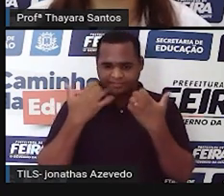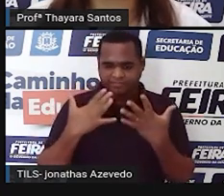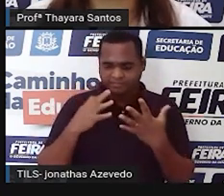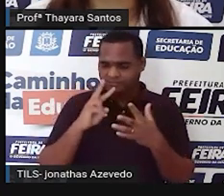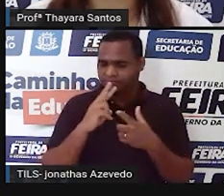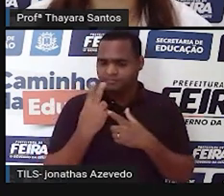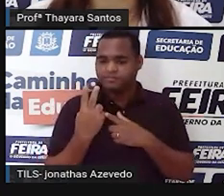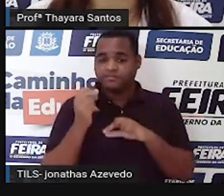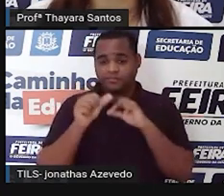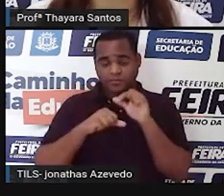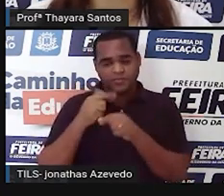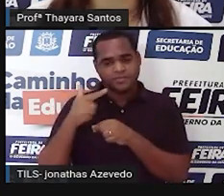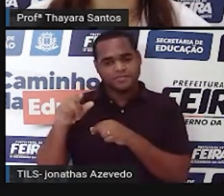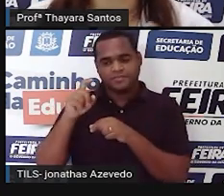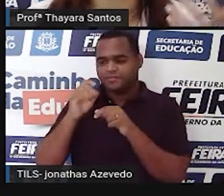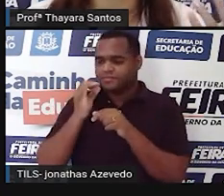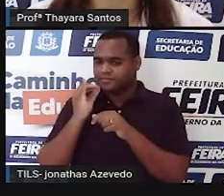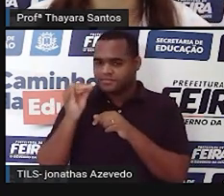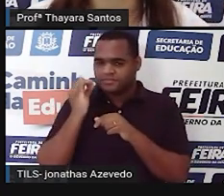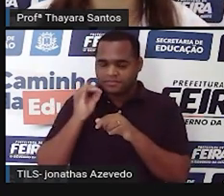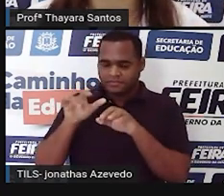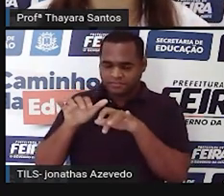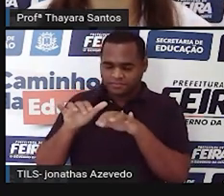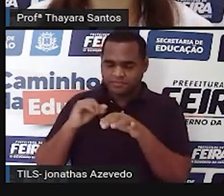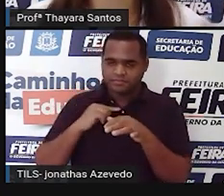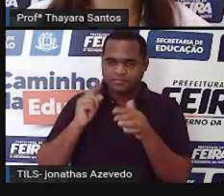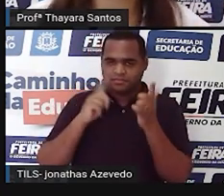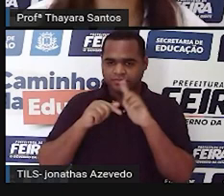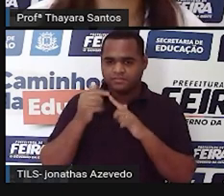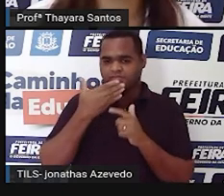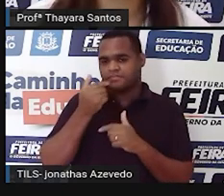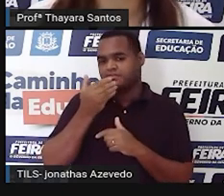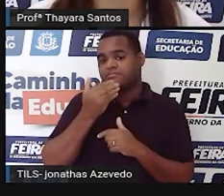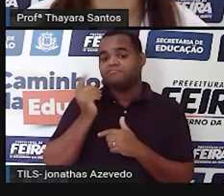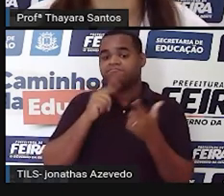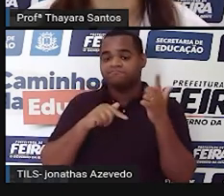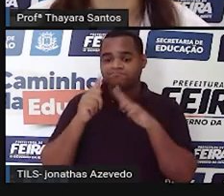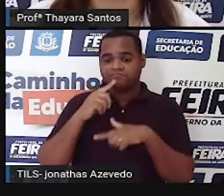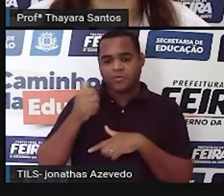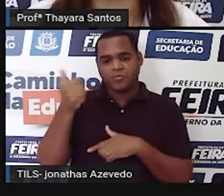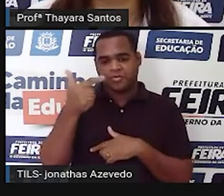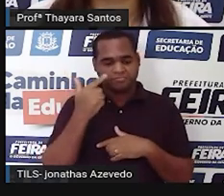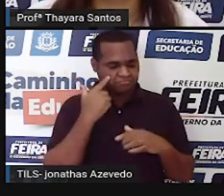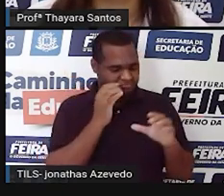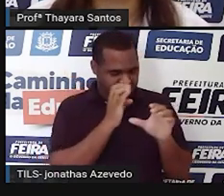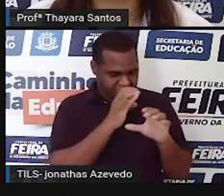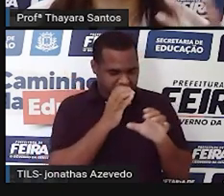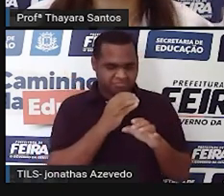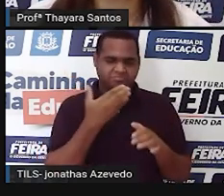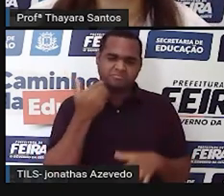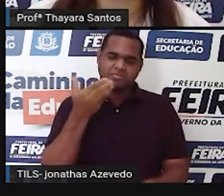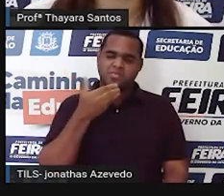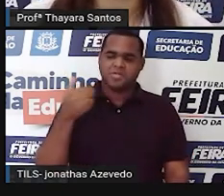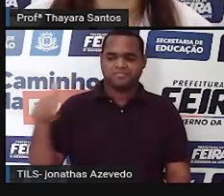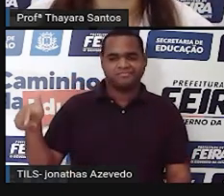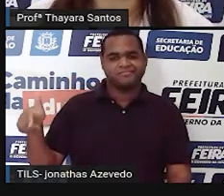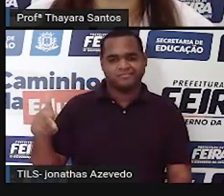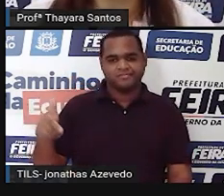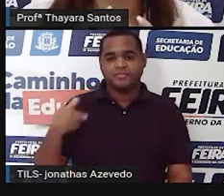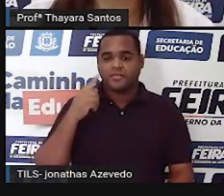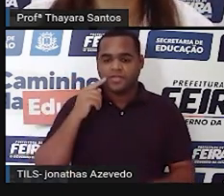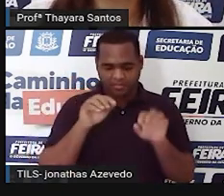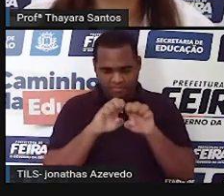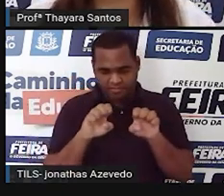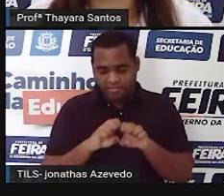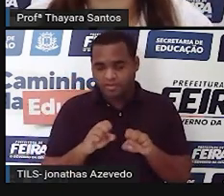contrário disso. Os microscópios eletrônicos têm uma resolução muito melhor do que dos microscópios ópticos. E é por isso que as estruturas que